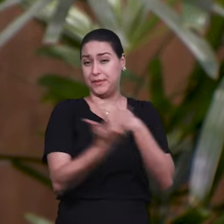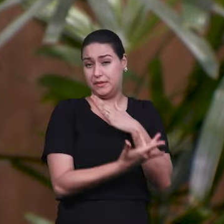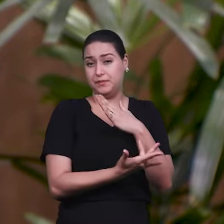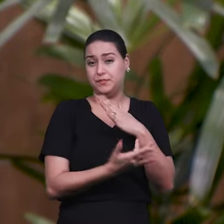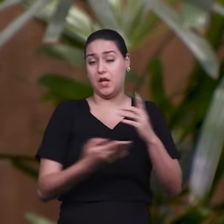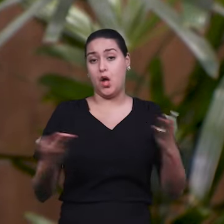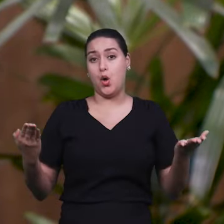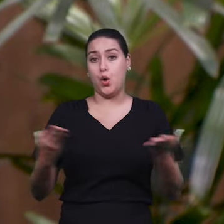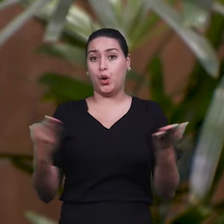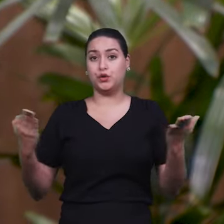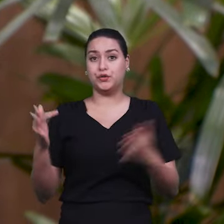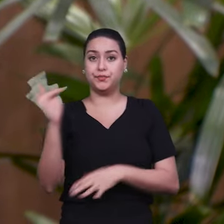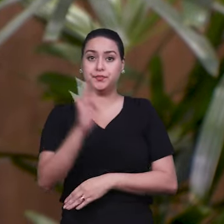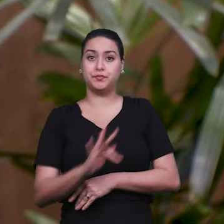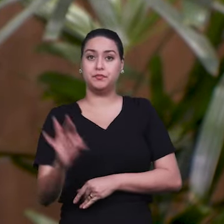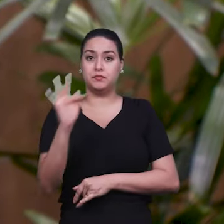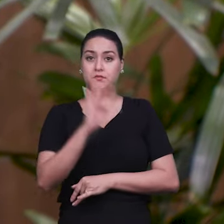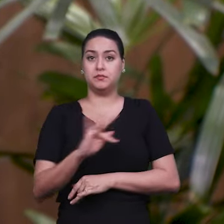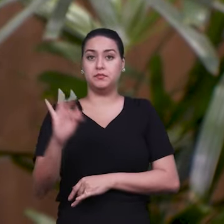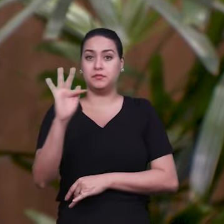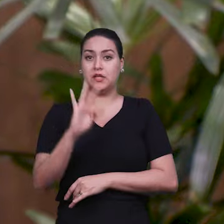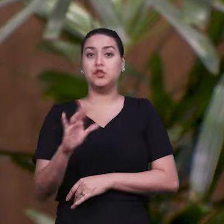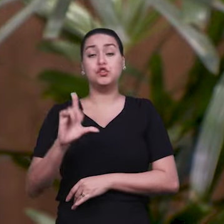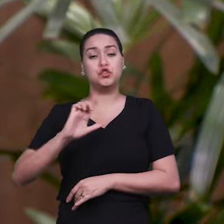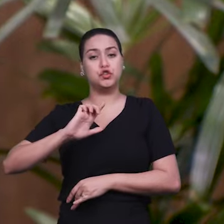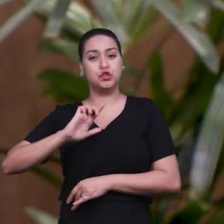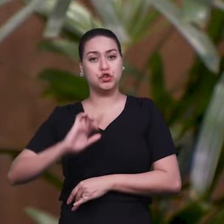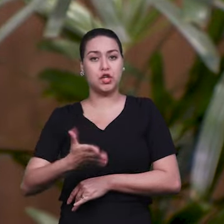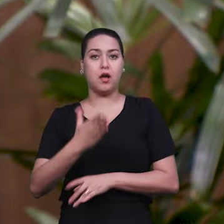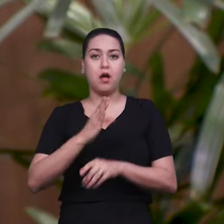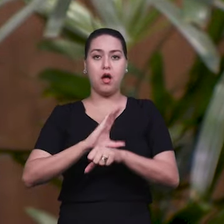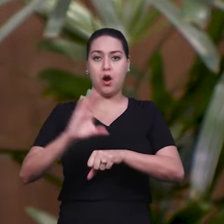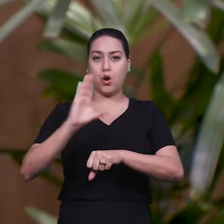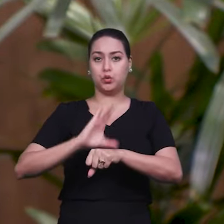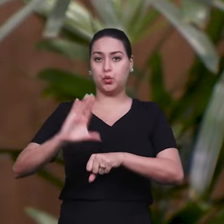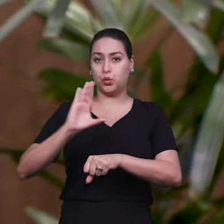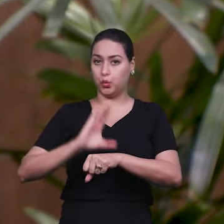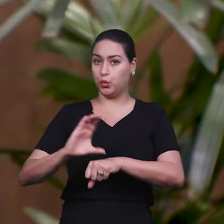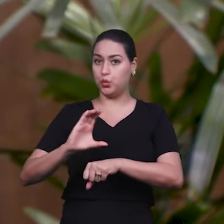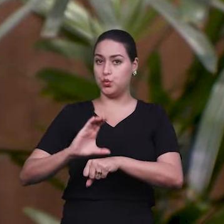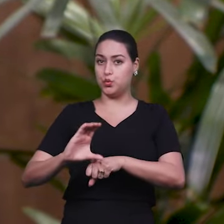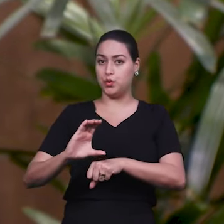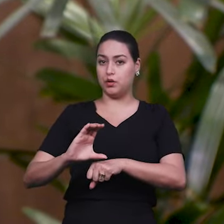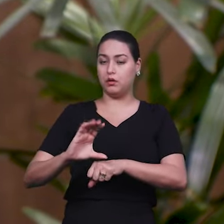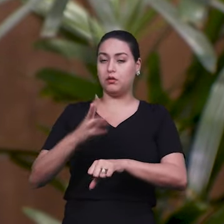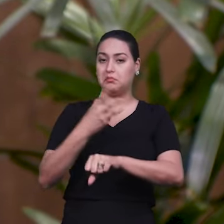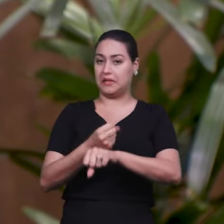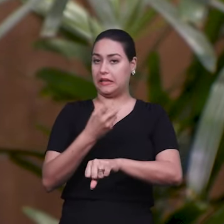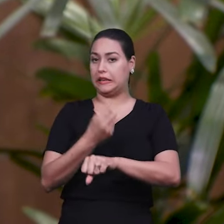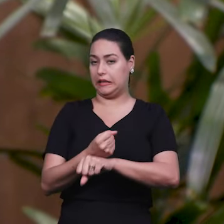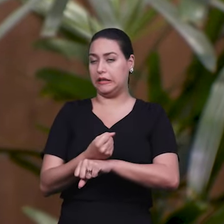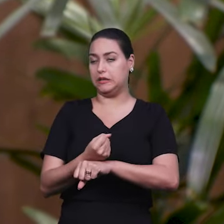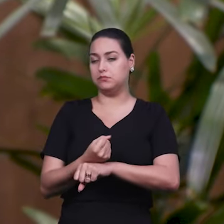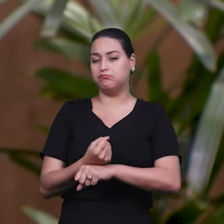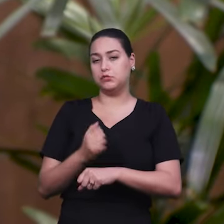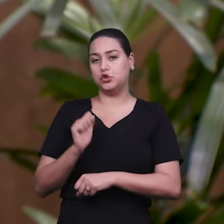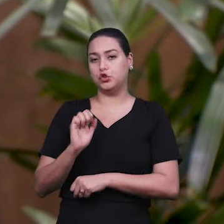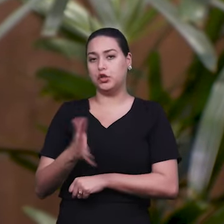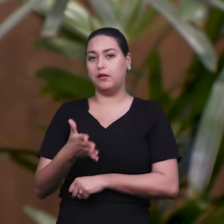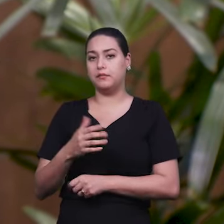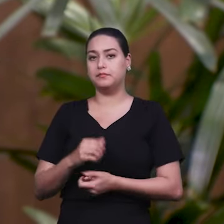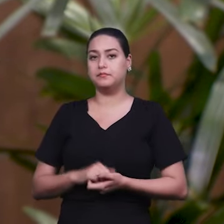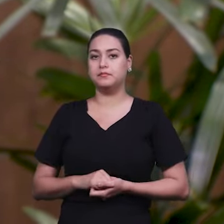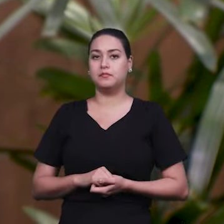faculdades já tem curso, já é matéria, né? Já é matéria. Isso, o